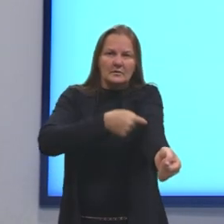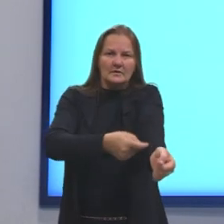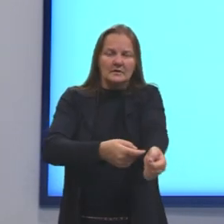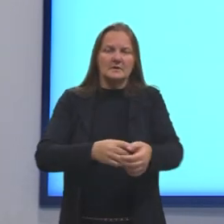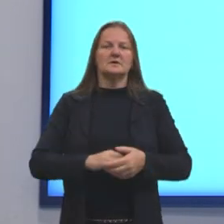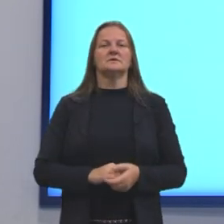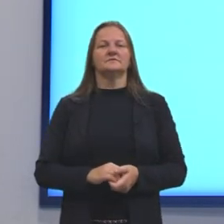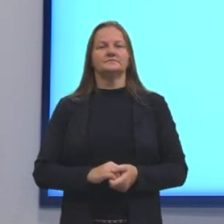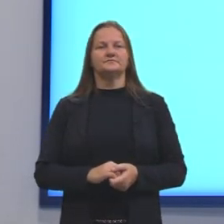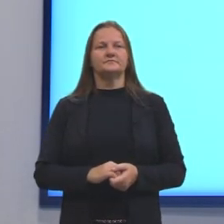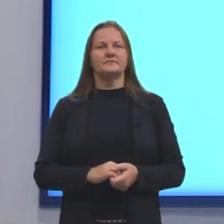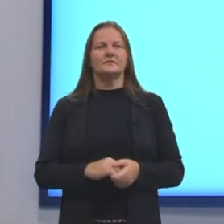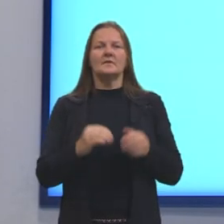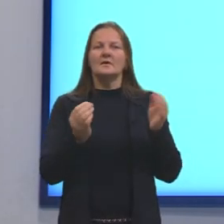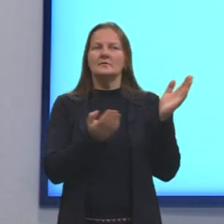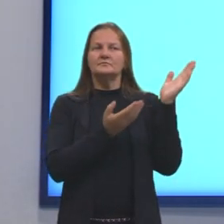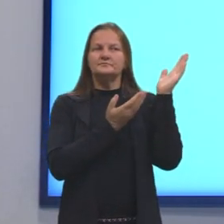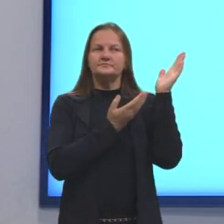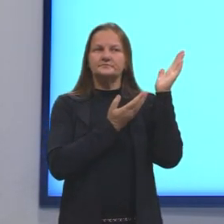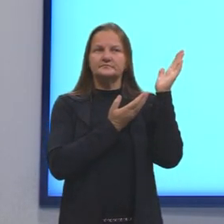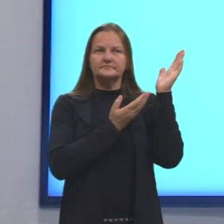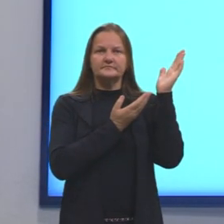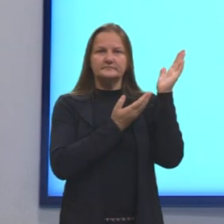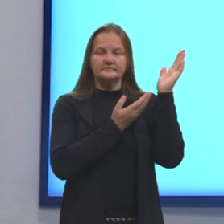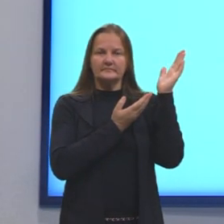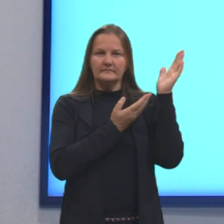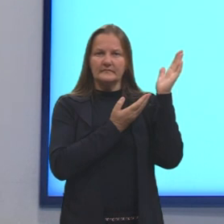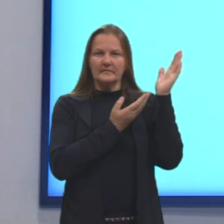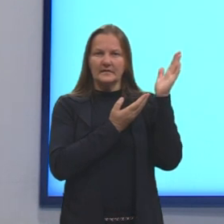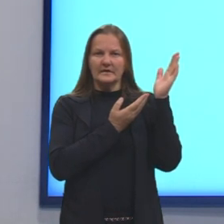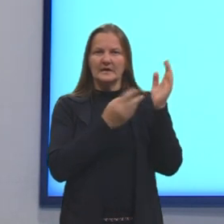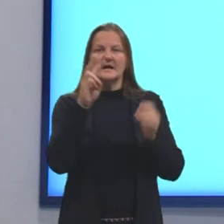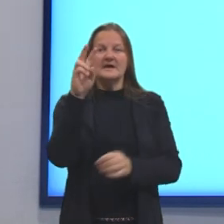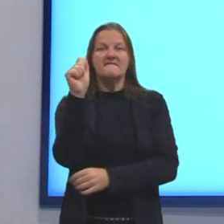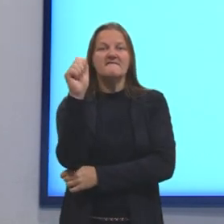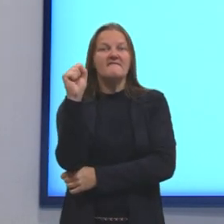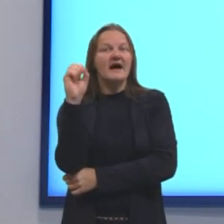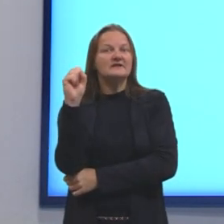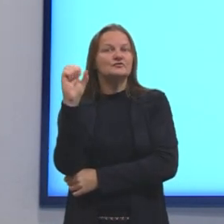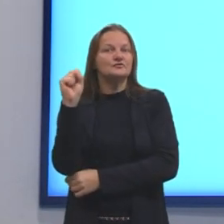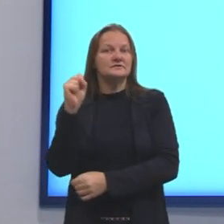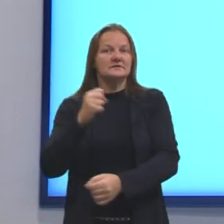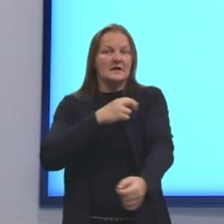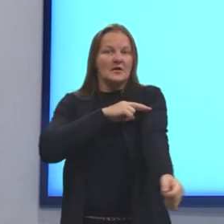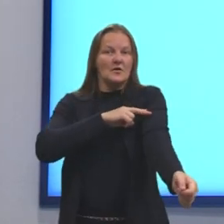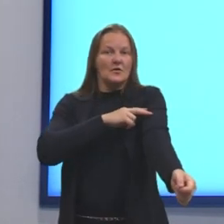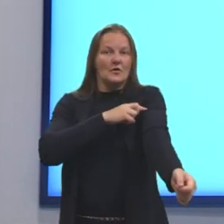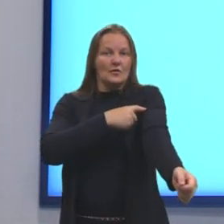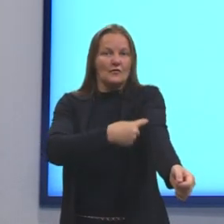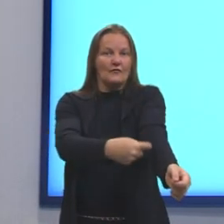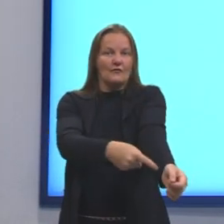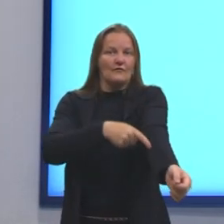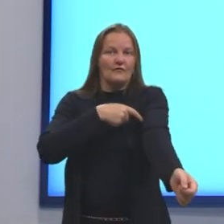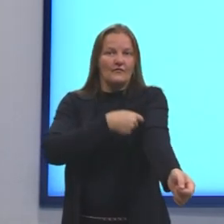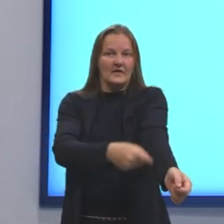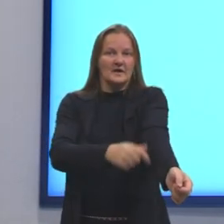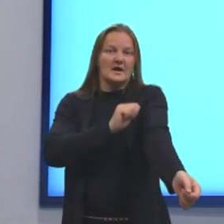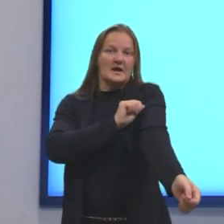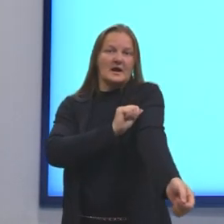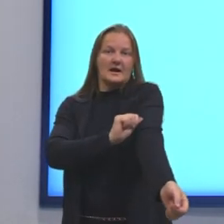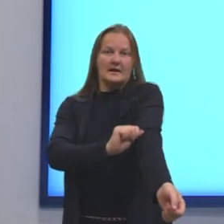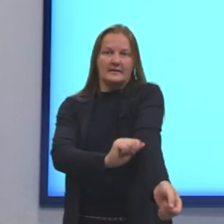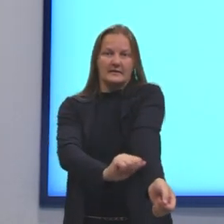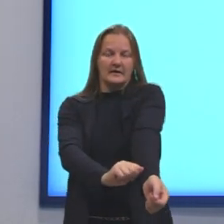Bom, aqui estão os vasos sanguíneos, tá? Que são formados pelas veias, vênulas, capilares, arteríola e artéria.